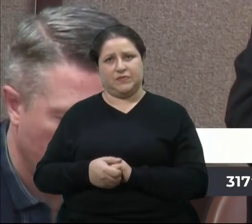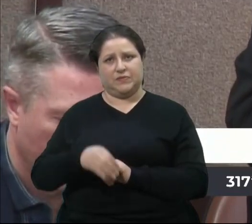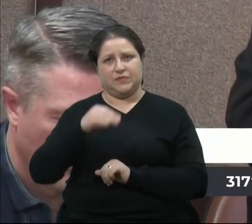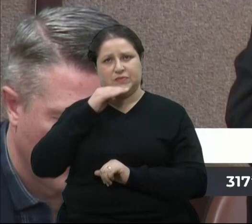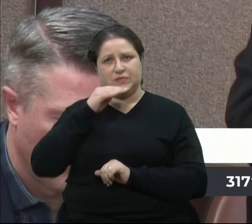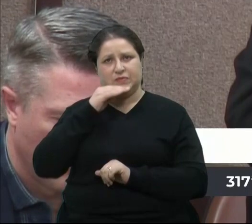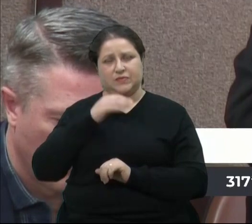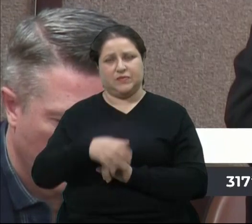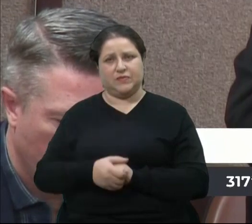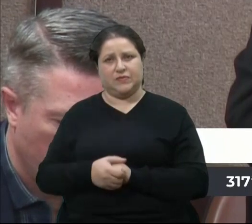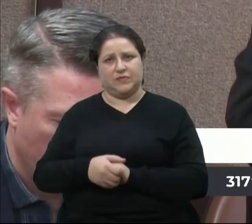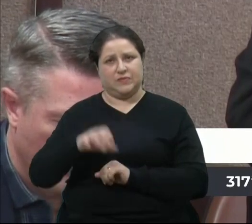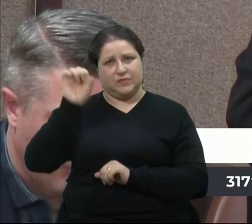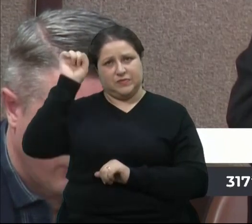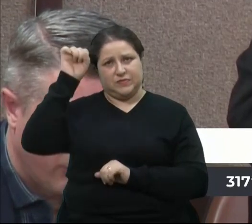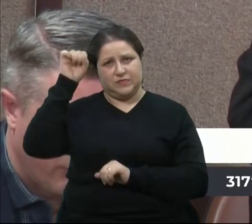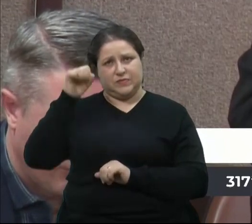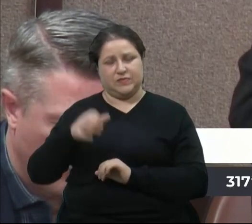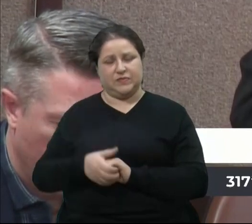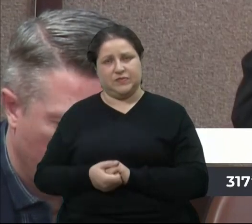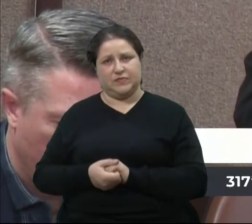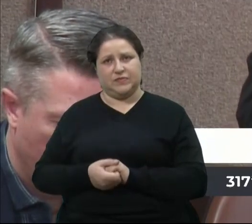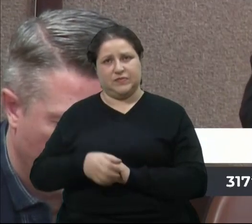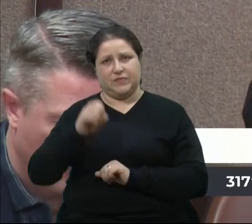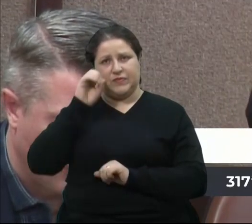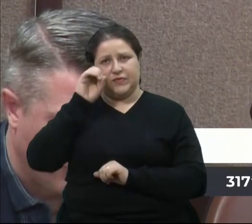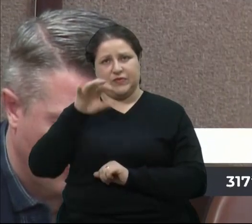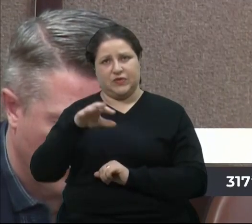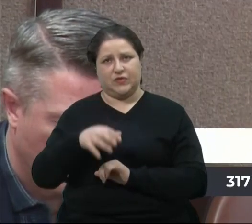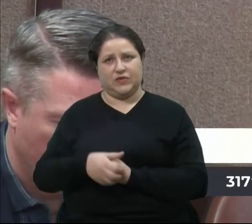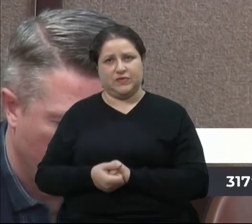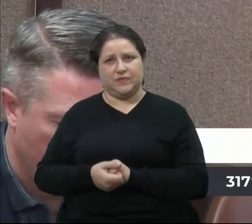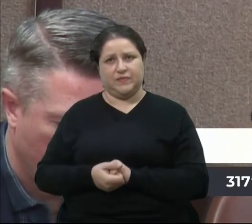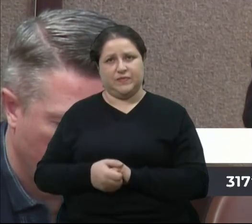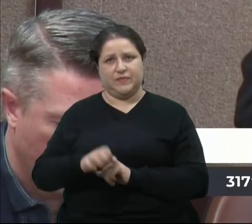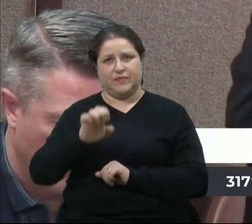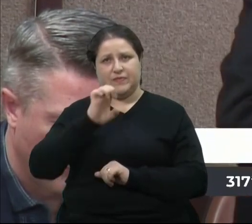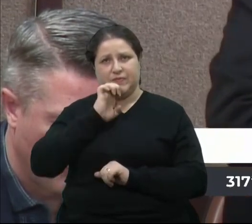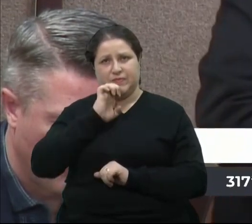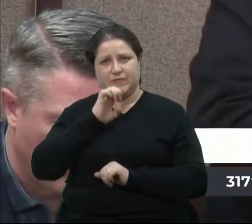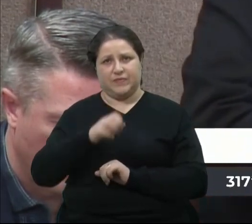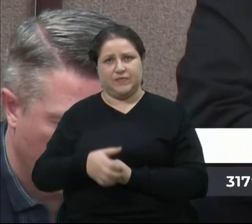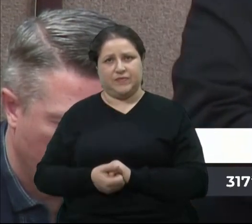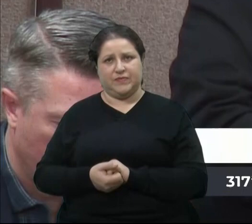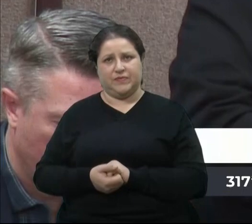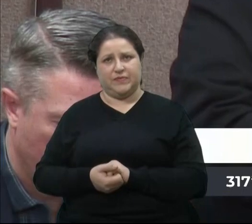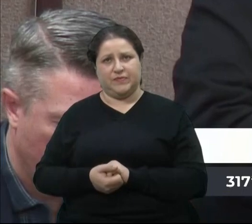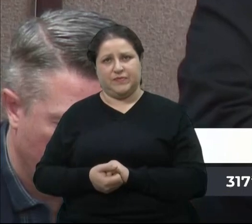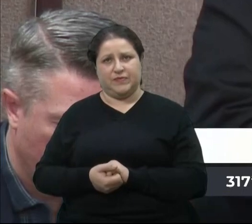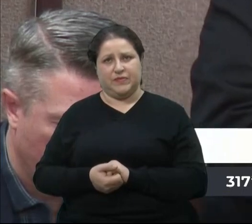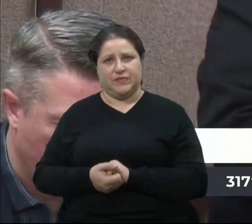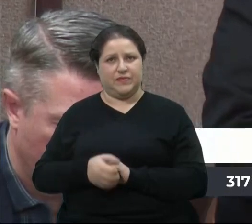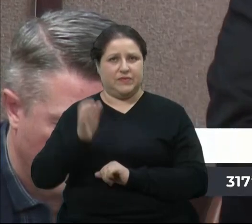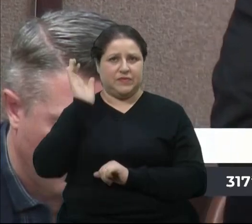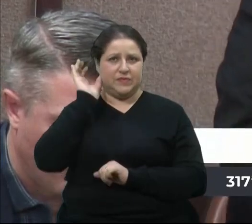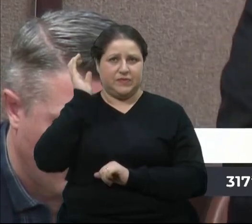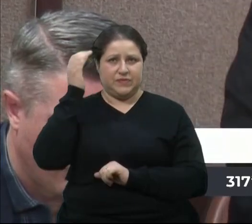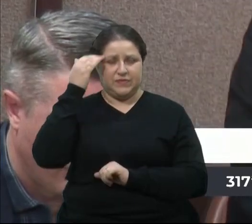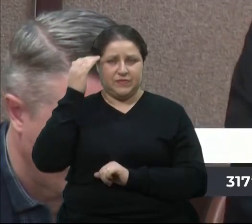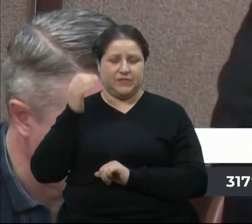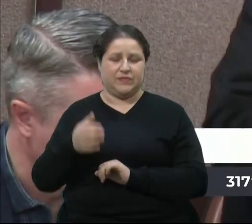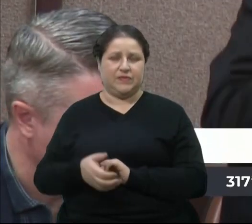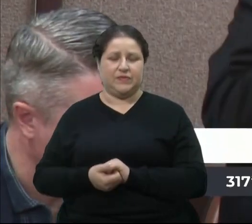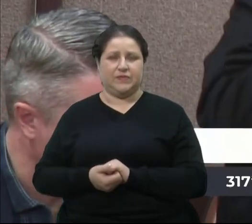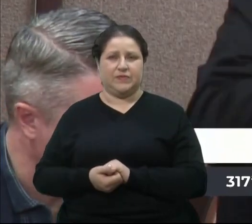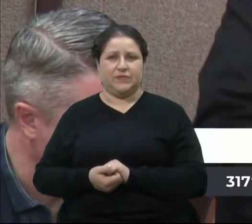PTB, Elisandro Fiusa, Republicanos, Estela Ballardin, PT, Felipe João Grêmio Maier, MDB,